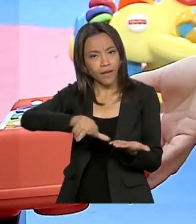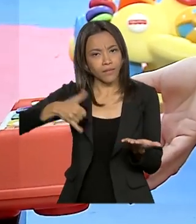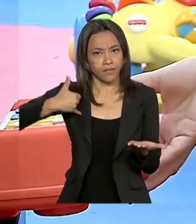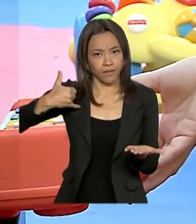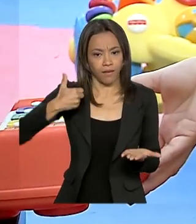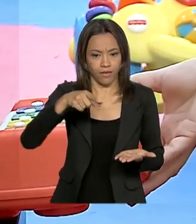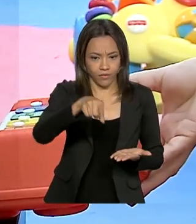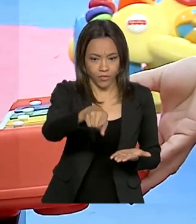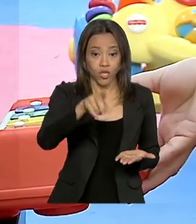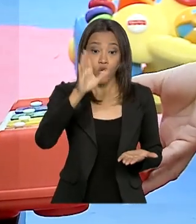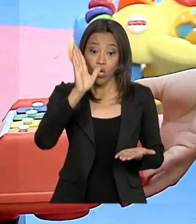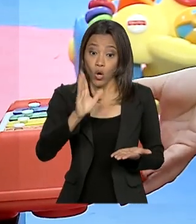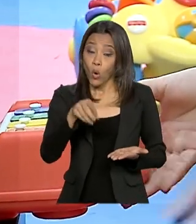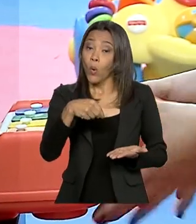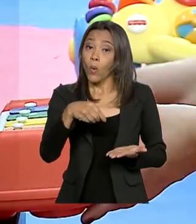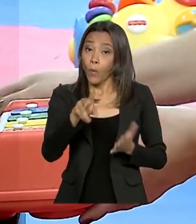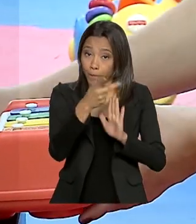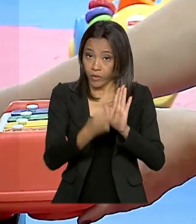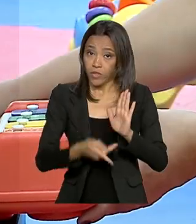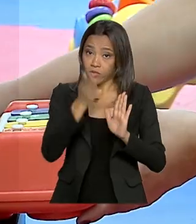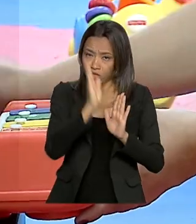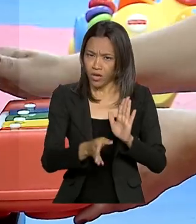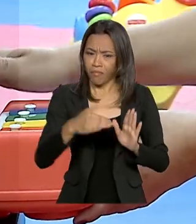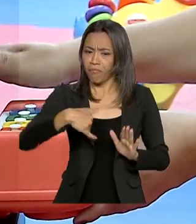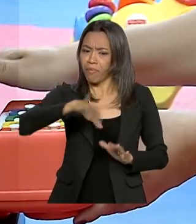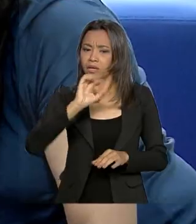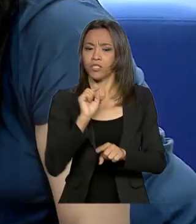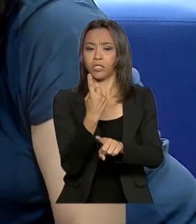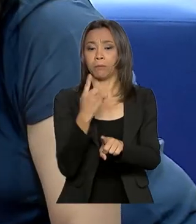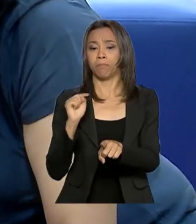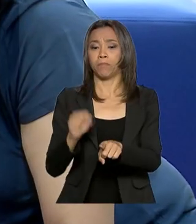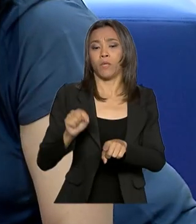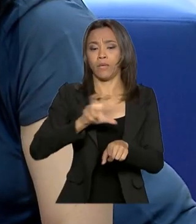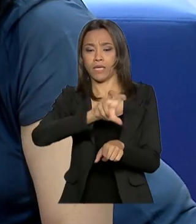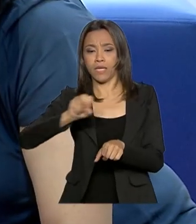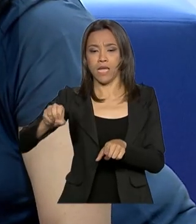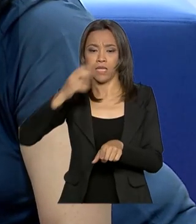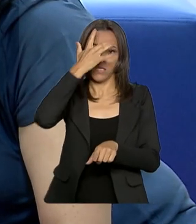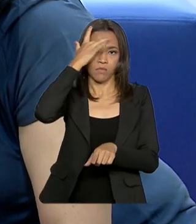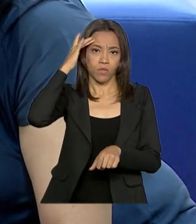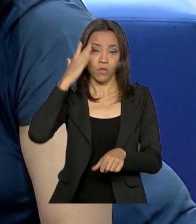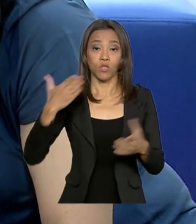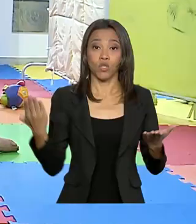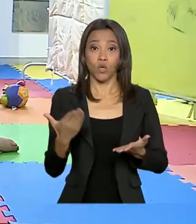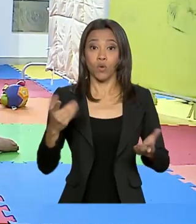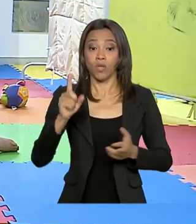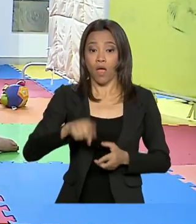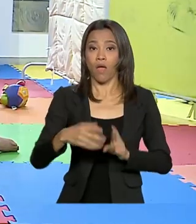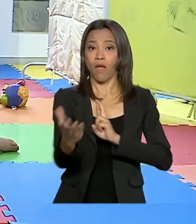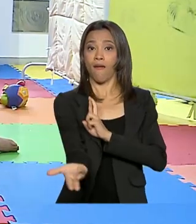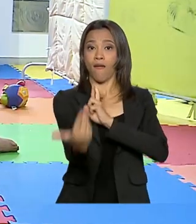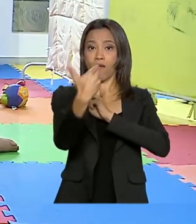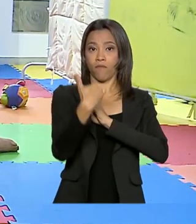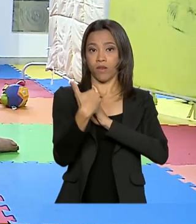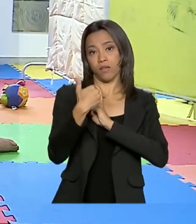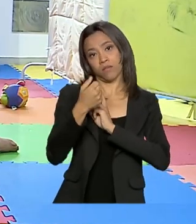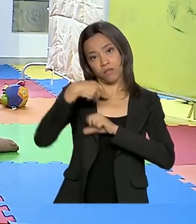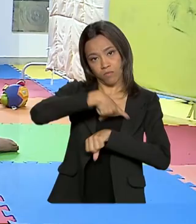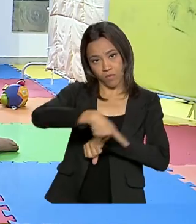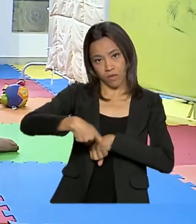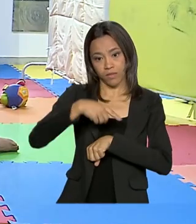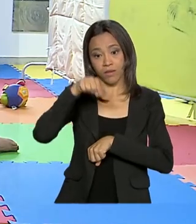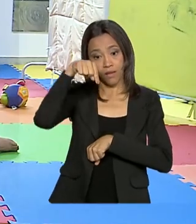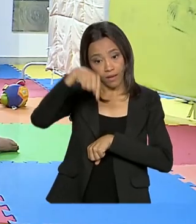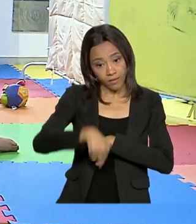projeto já atendeu mais de 1.500 pessoas e hoje é referência no país. Aqui, o paciente tem